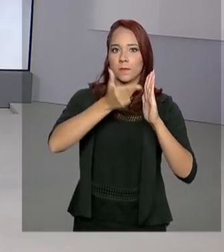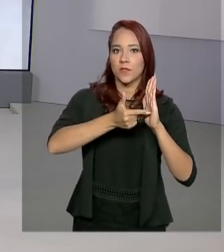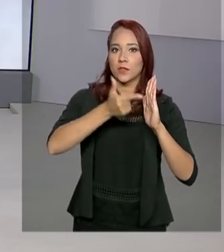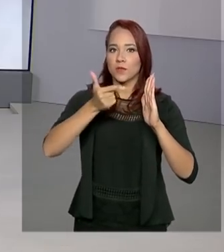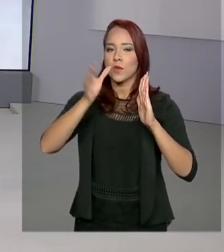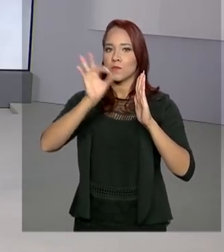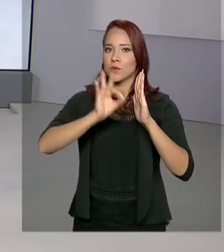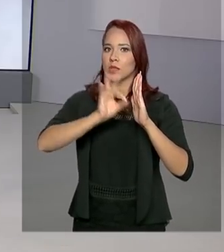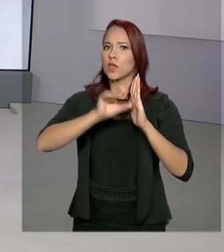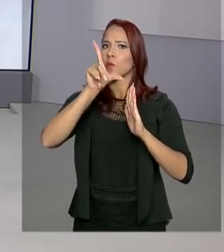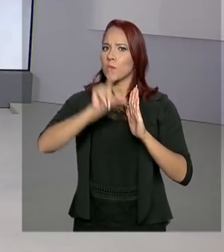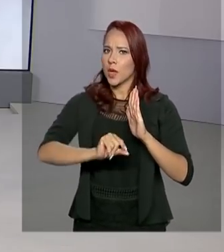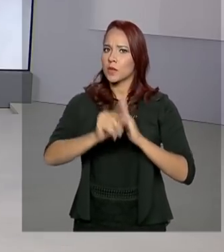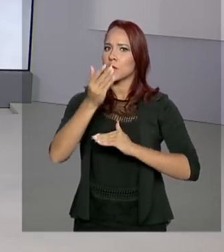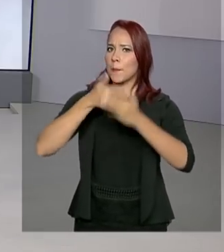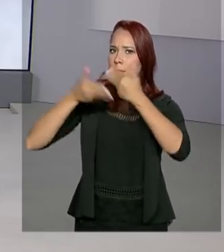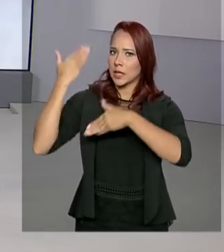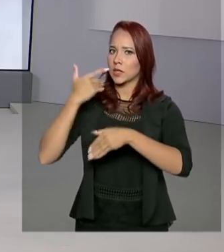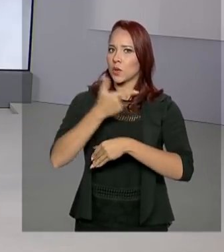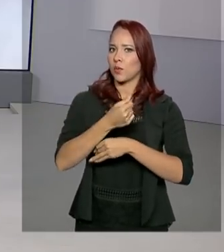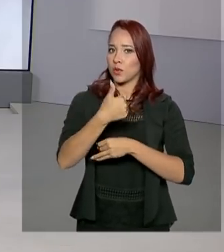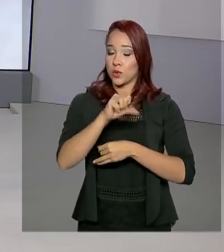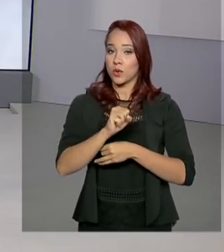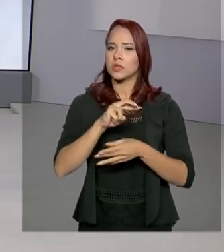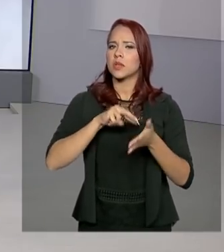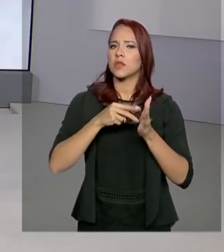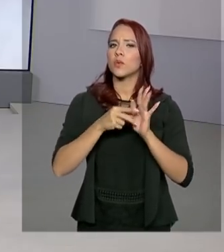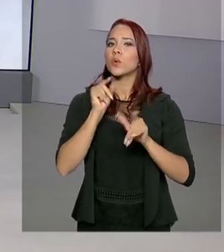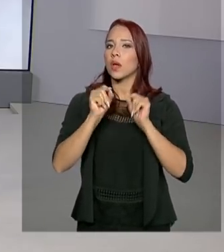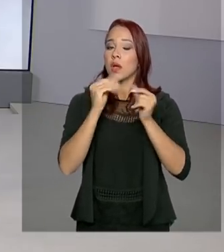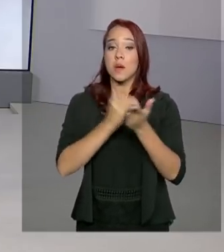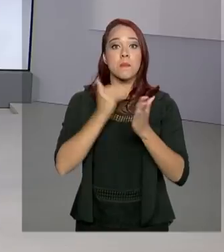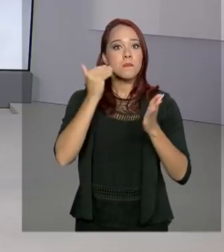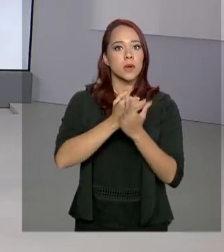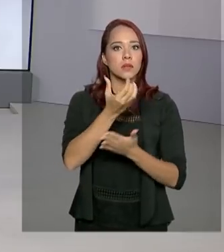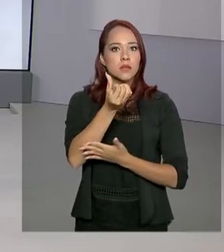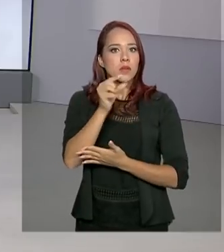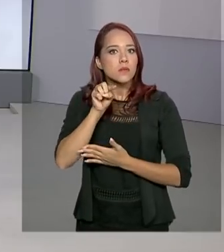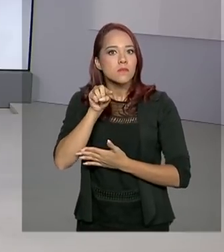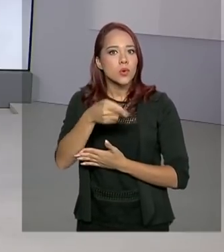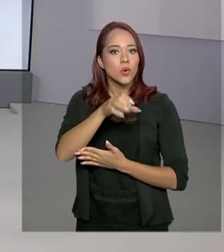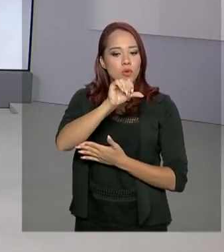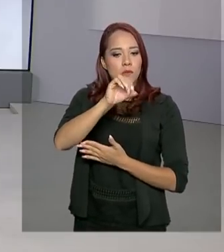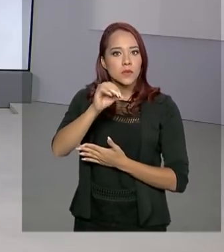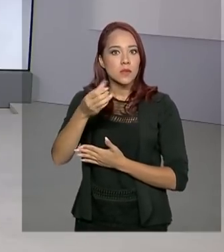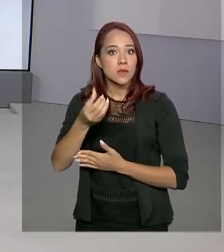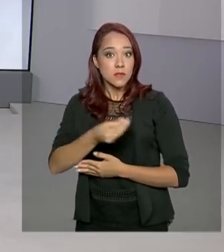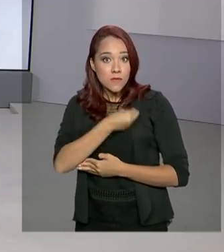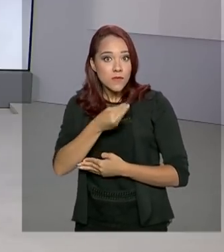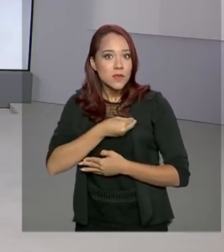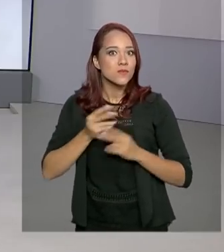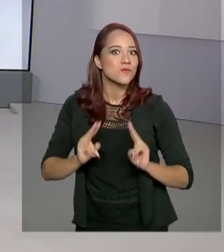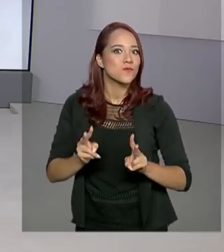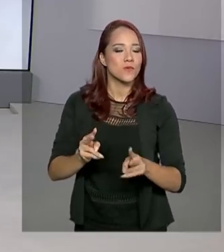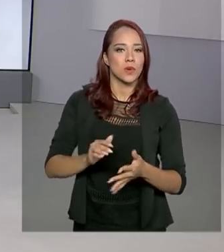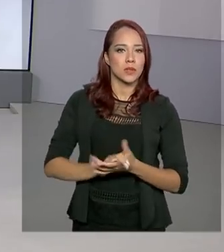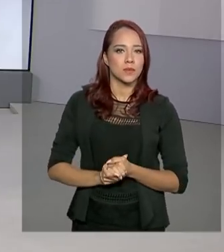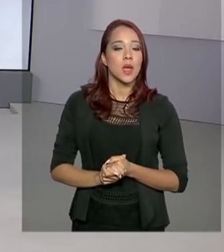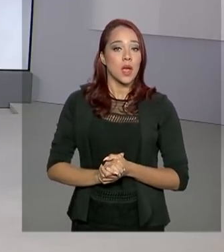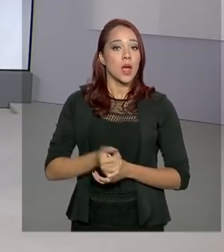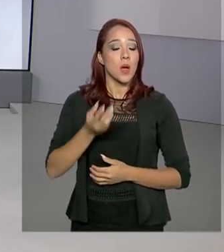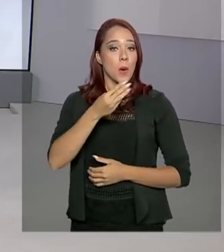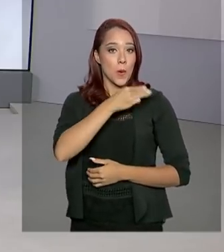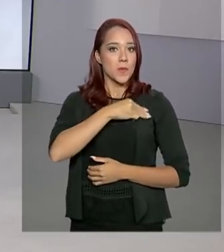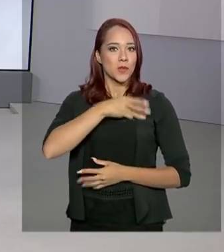% a menos que em 2018. Isso quer dizer que mais de 6.900 vidas foram preservadas. É, nas palavras do